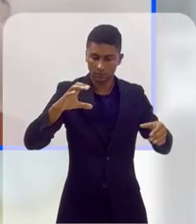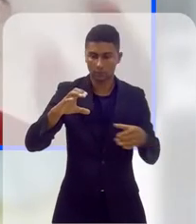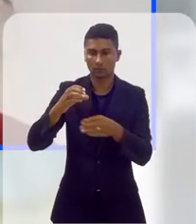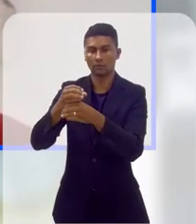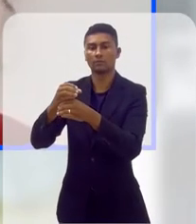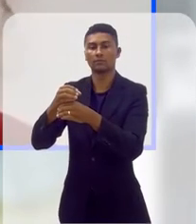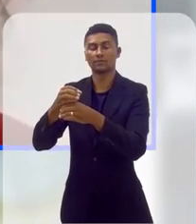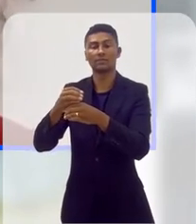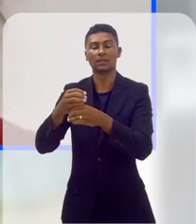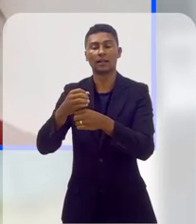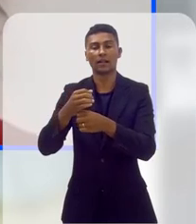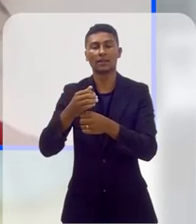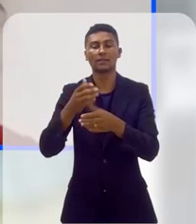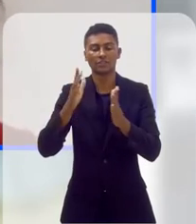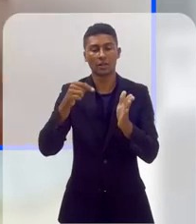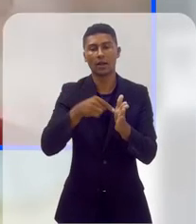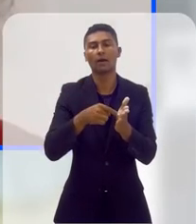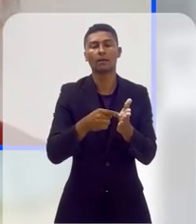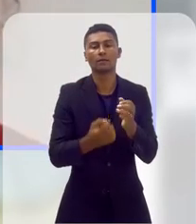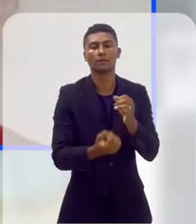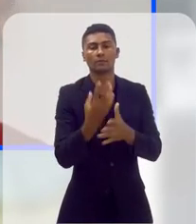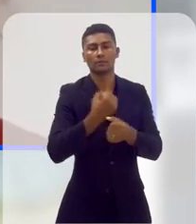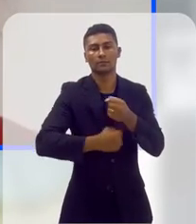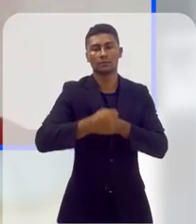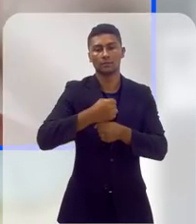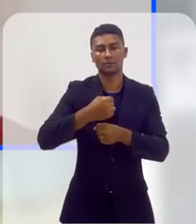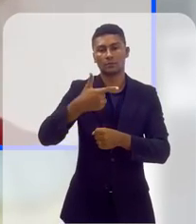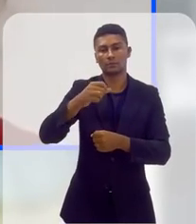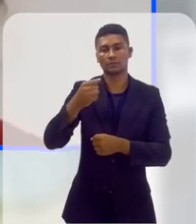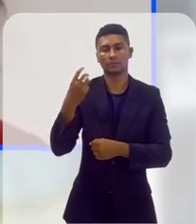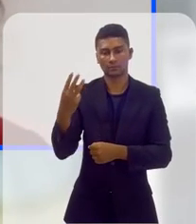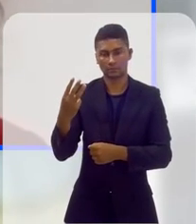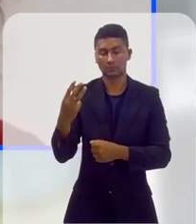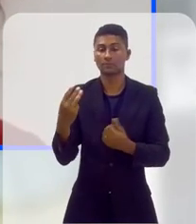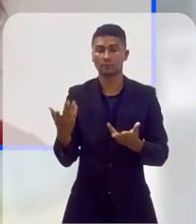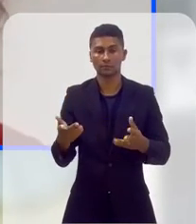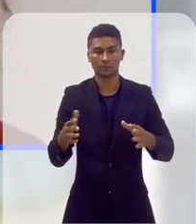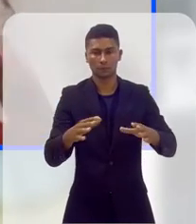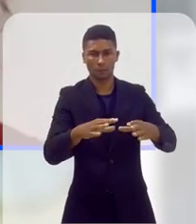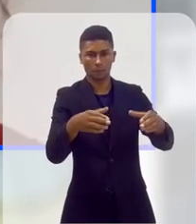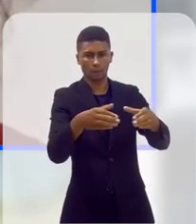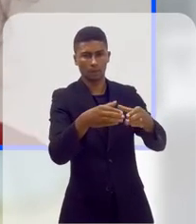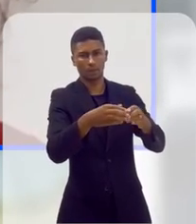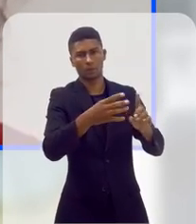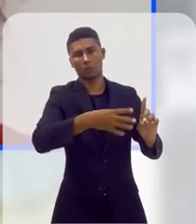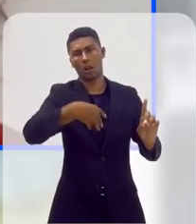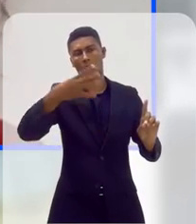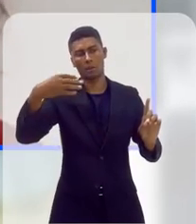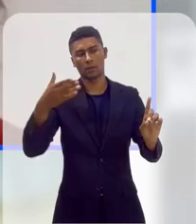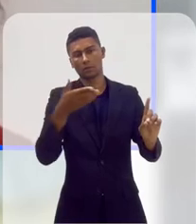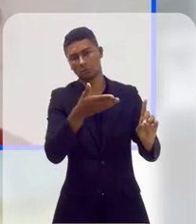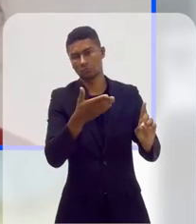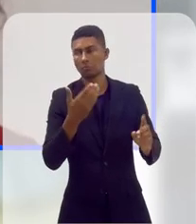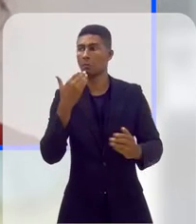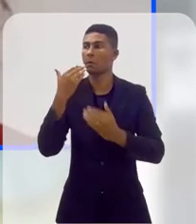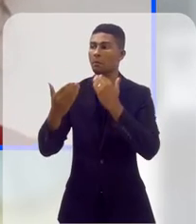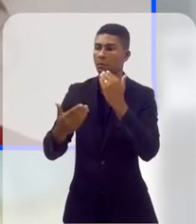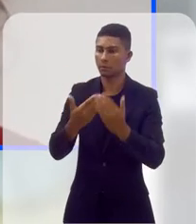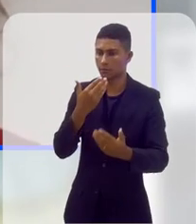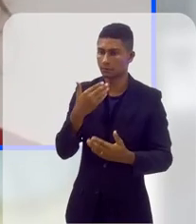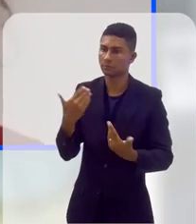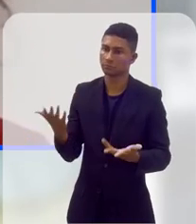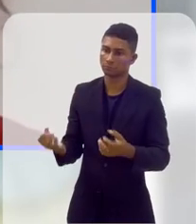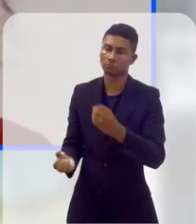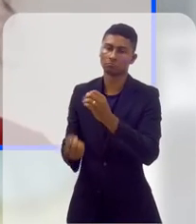em construções nacionais, em grupos nacionais que se organizam para debater a violência e o enfrentamento à LGBTQI e fobia, nós tiramos